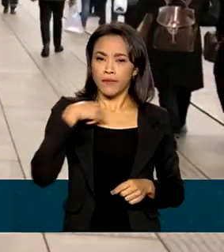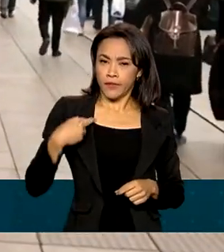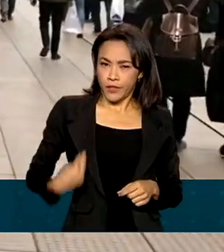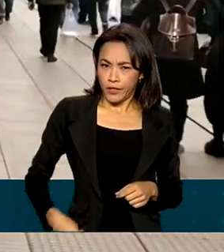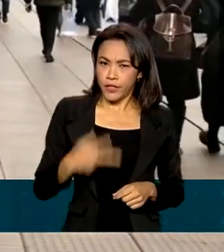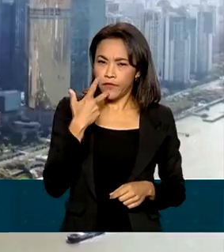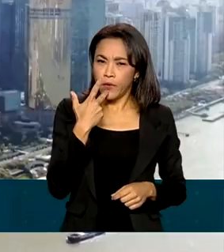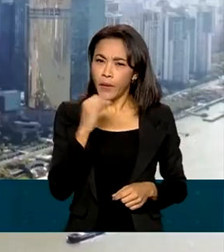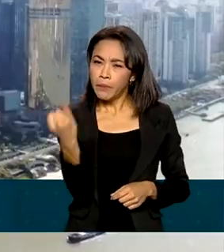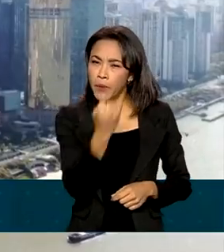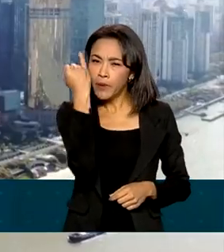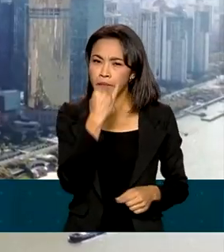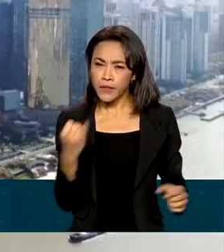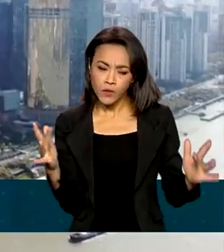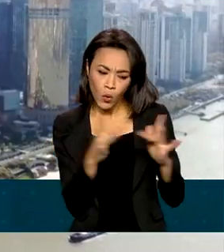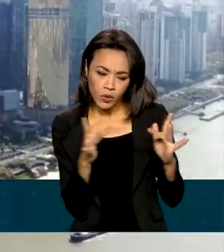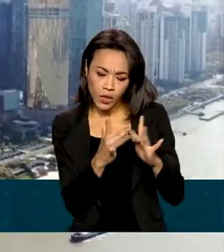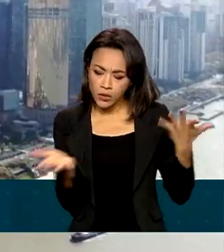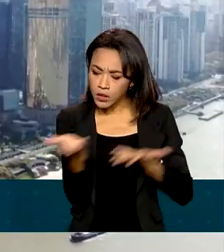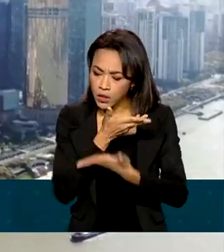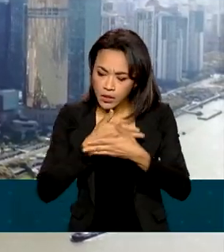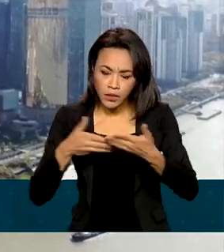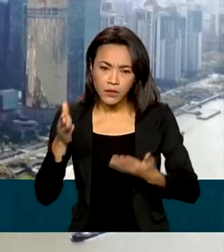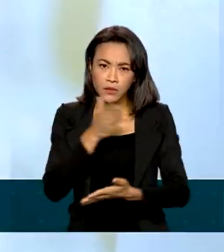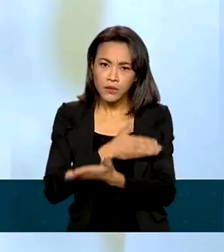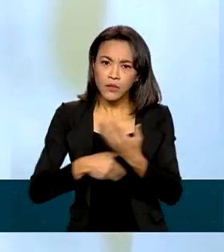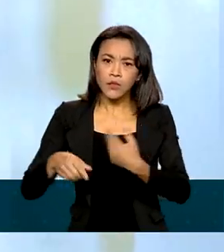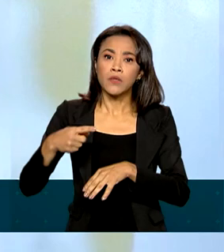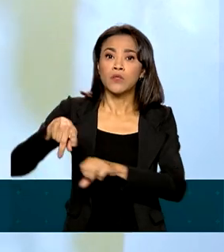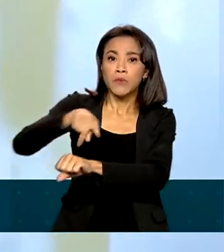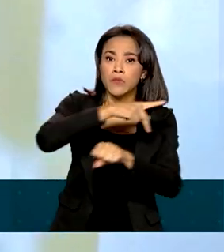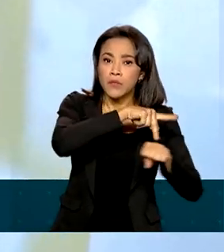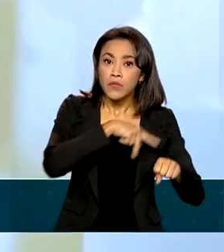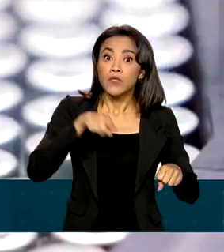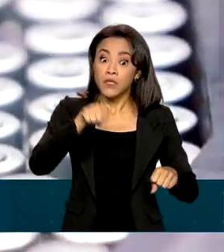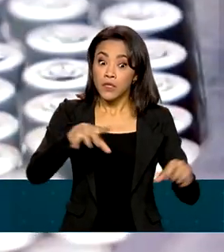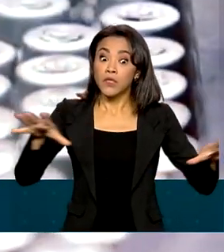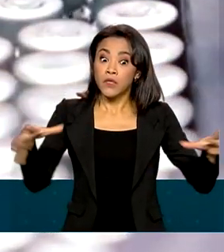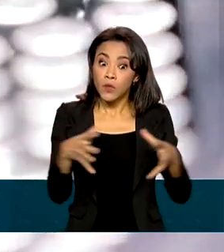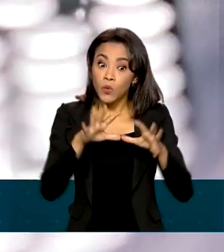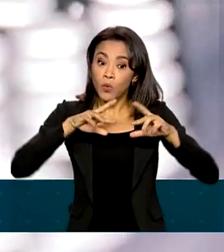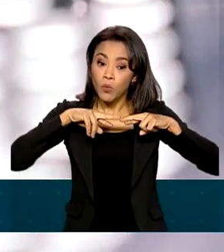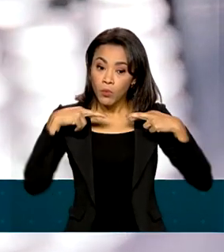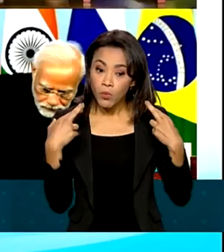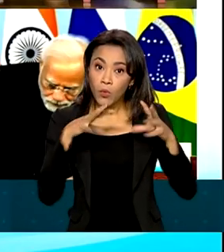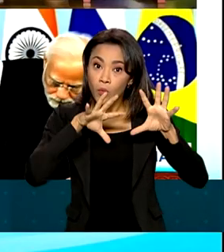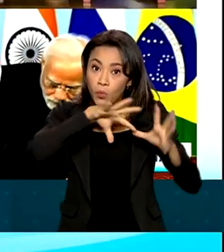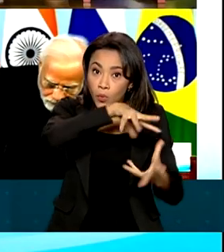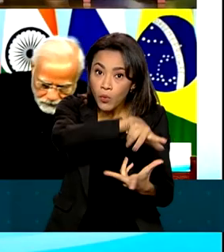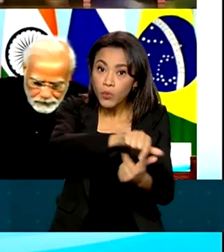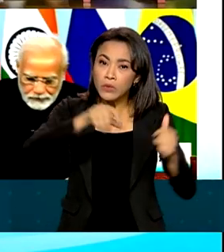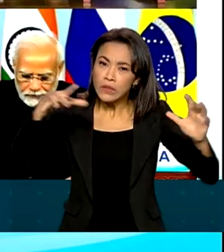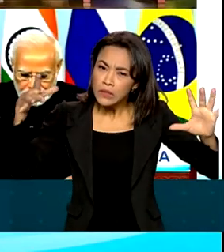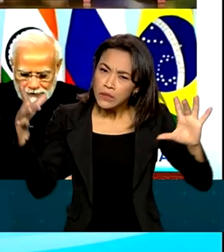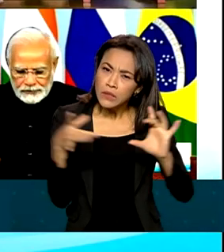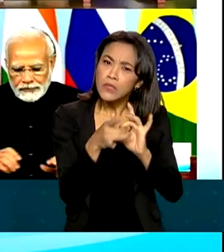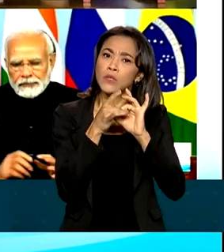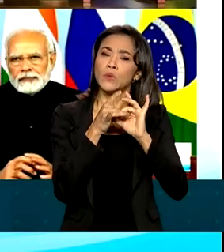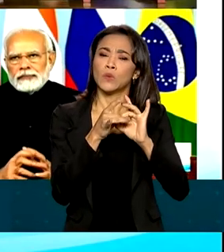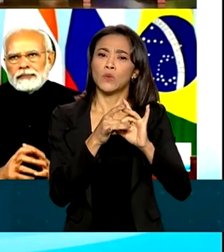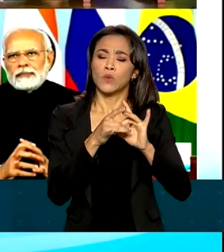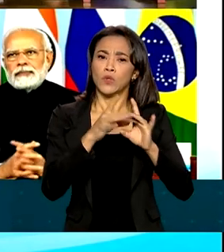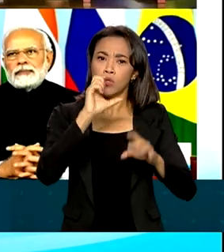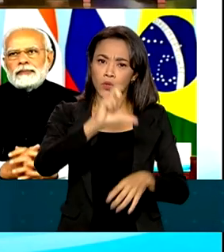multilateralismo e defendeu que o mundo se una para promover o uso das vacinas e vencer a crise